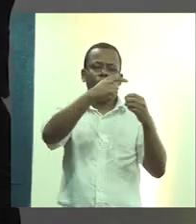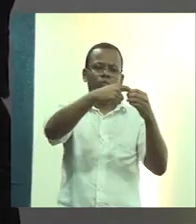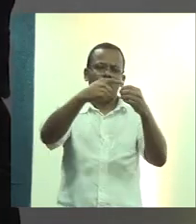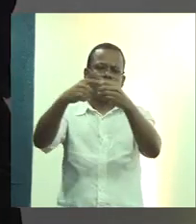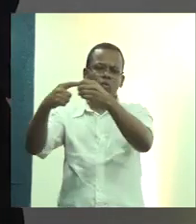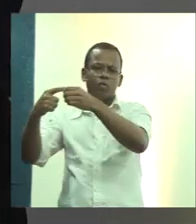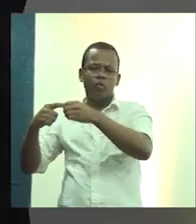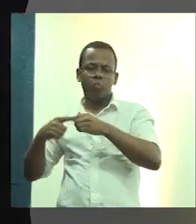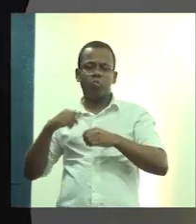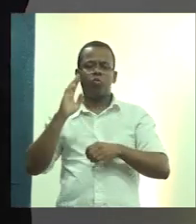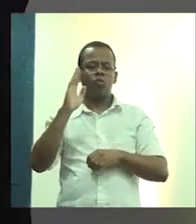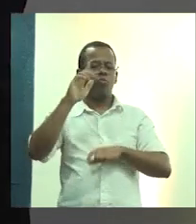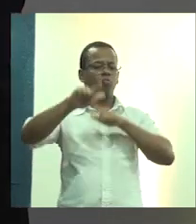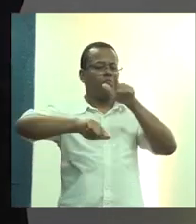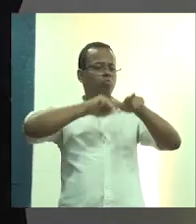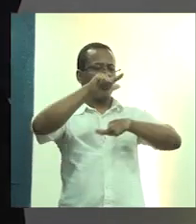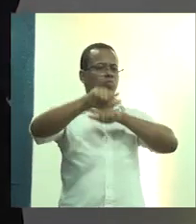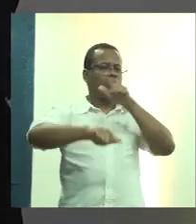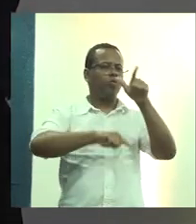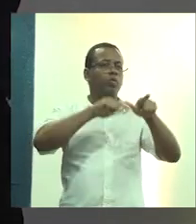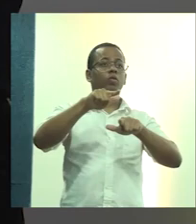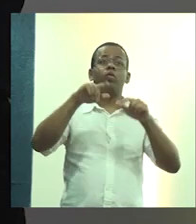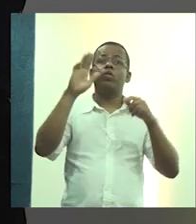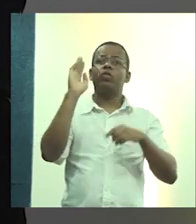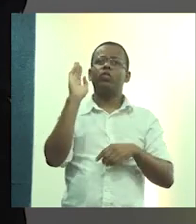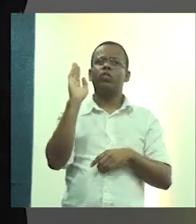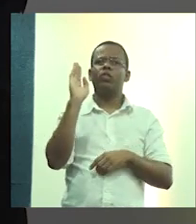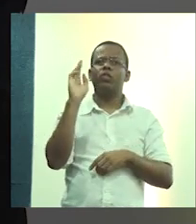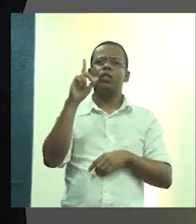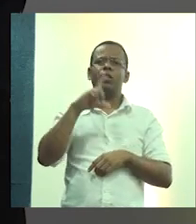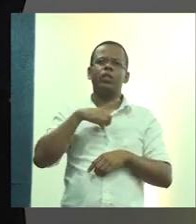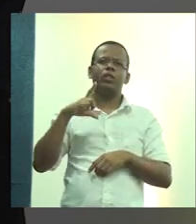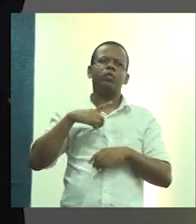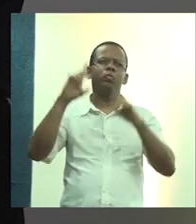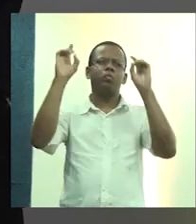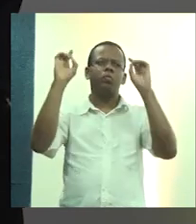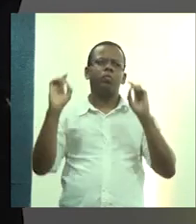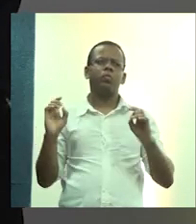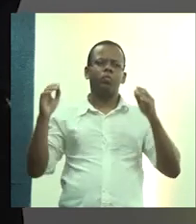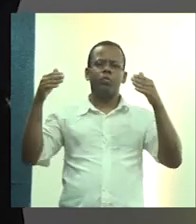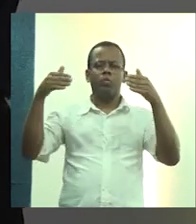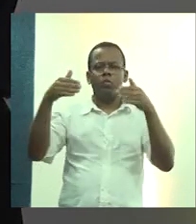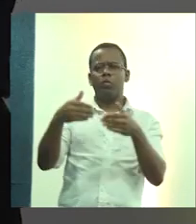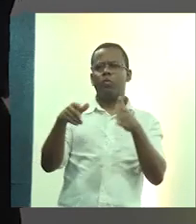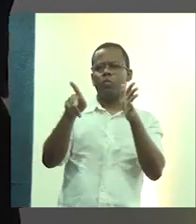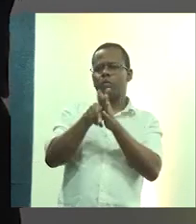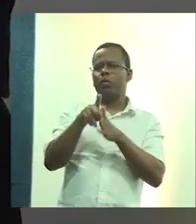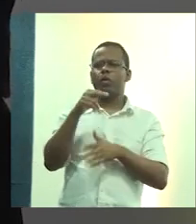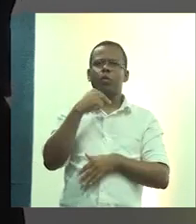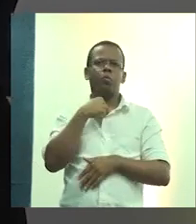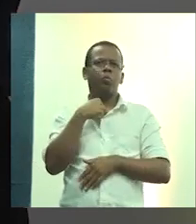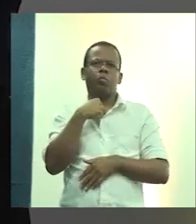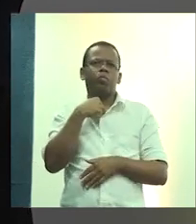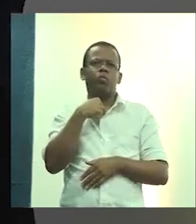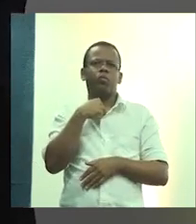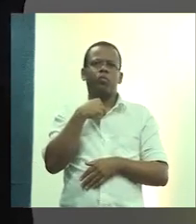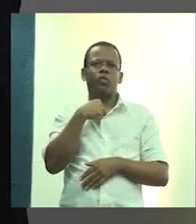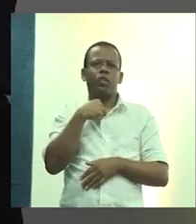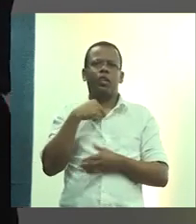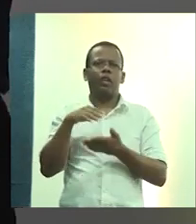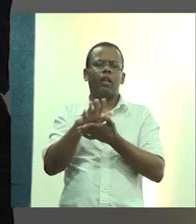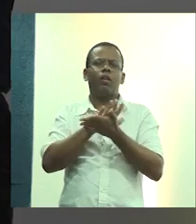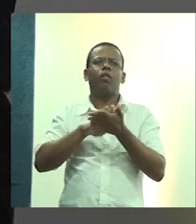trabalhando. E são casos muito peculiares. Não dá para ser nada que seja